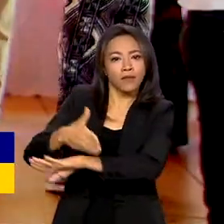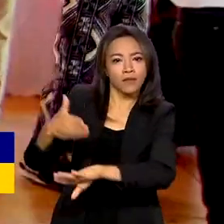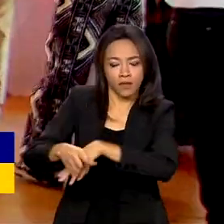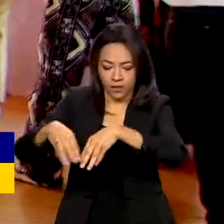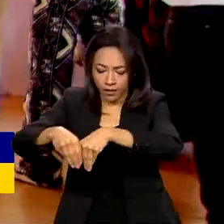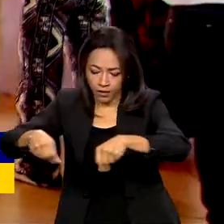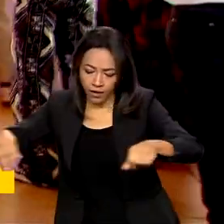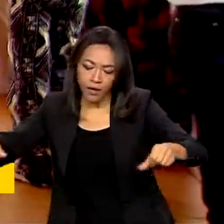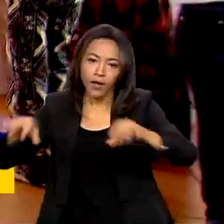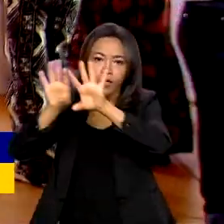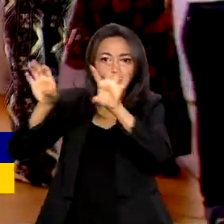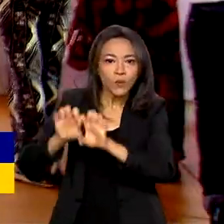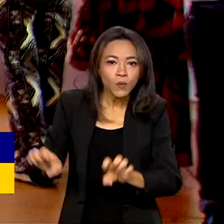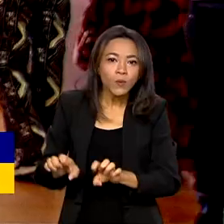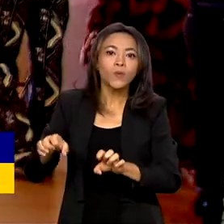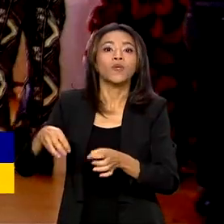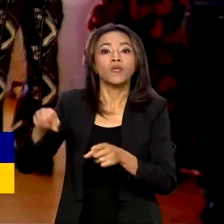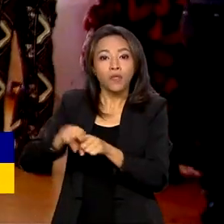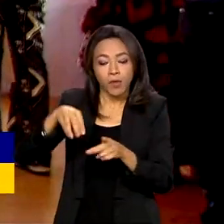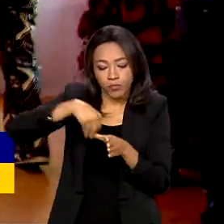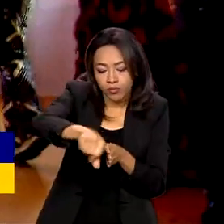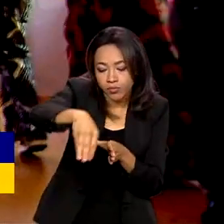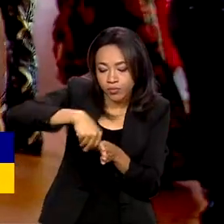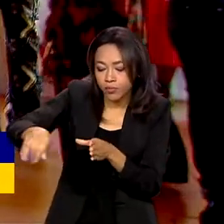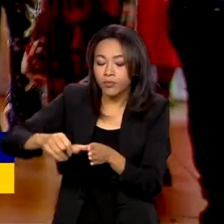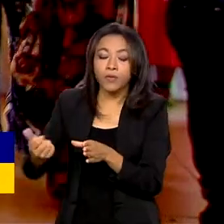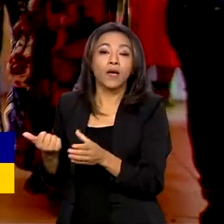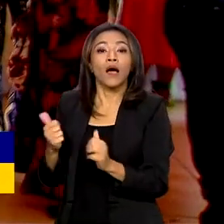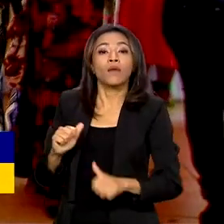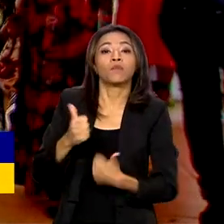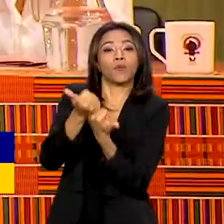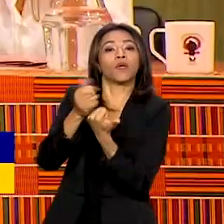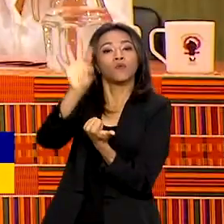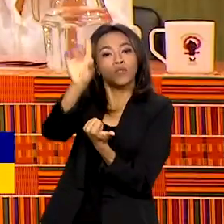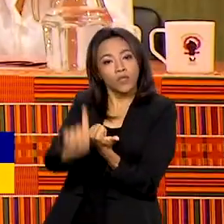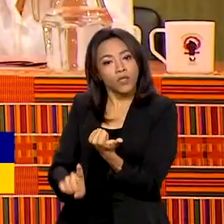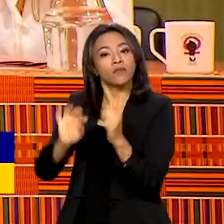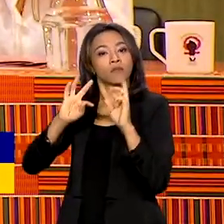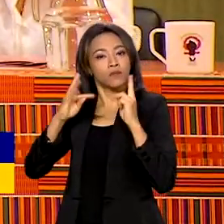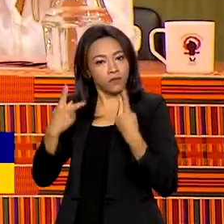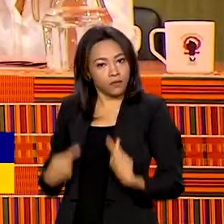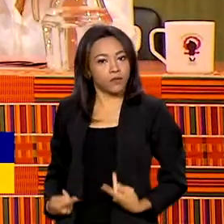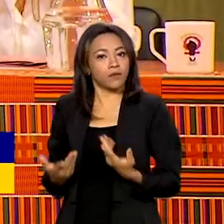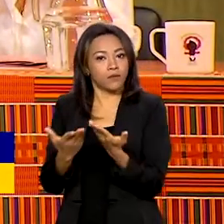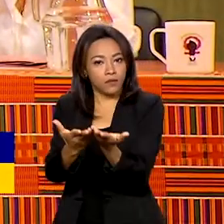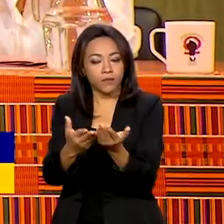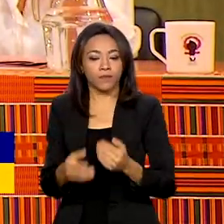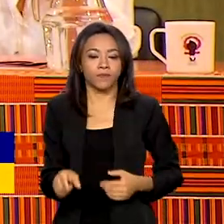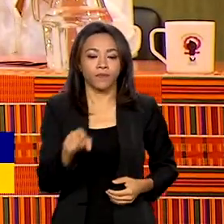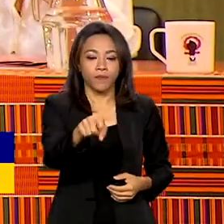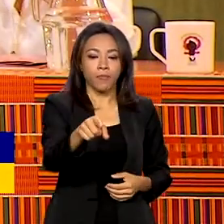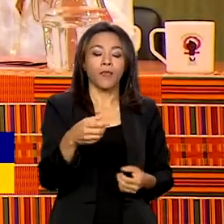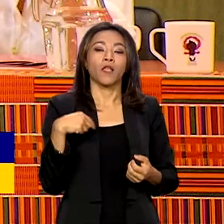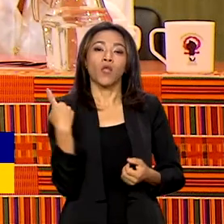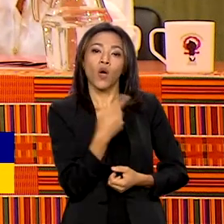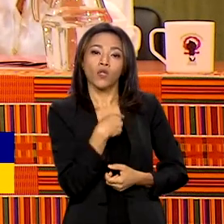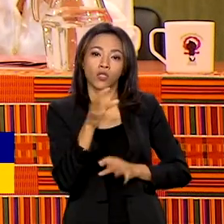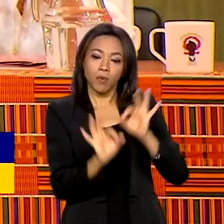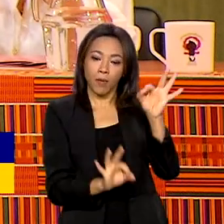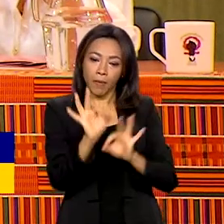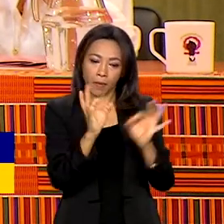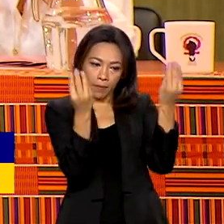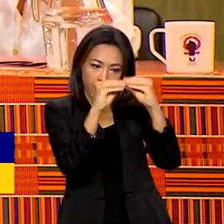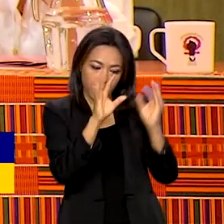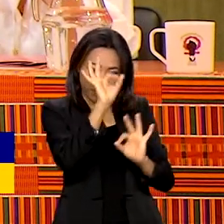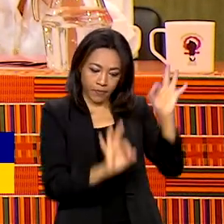produtiva, além de resgate de direitos e cidadania. Estamos trabalhando na construção de um plano nacional de titulação dos territórios